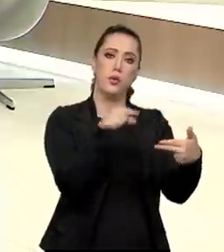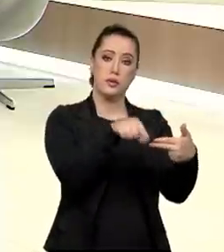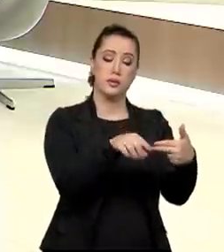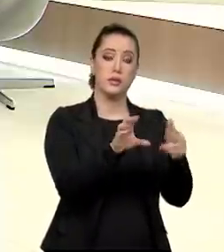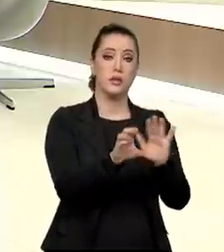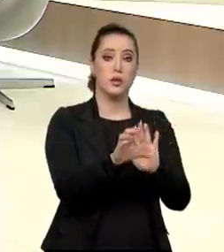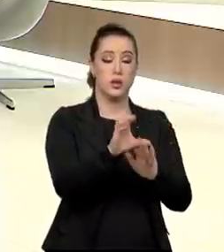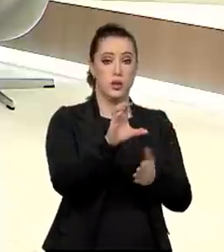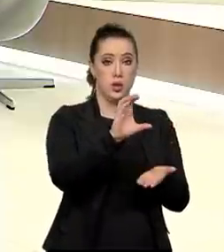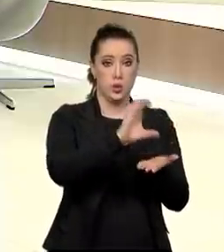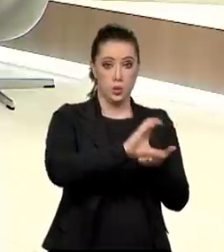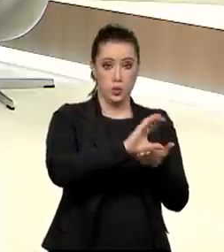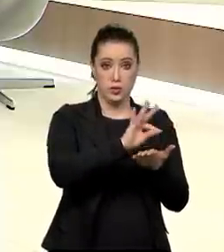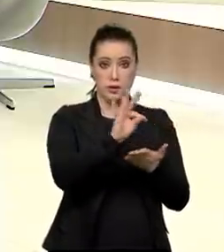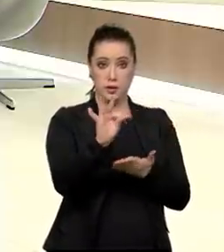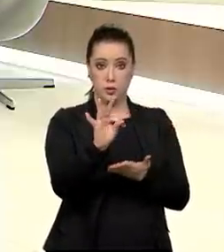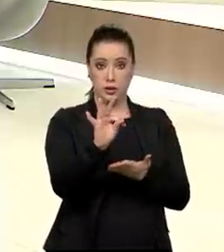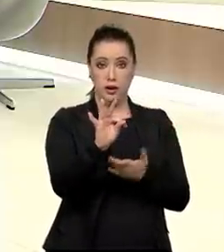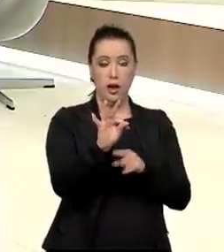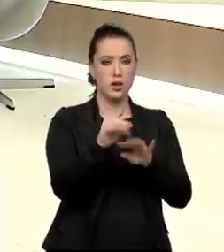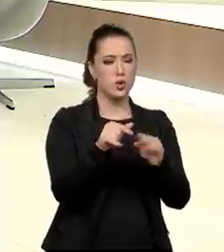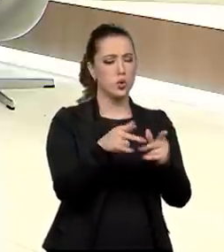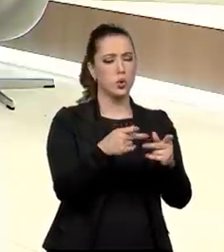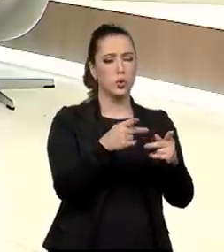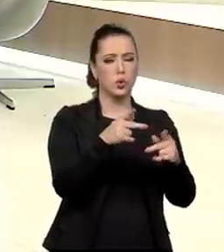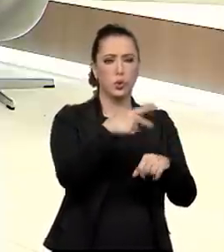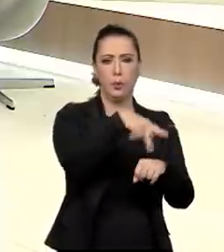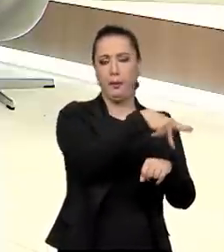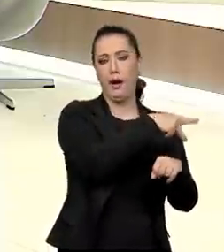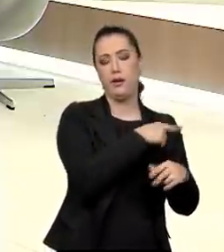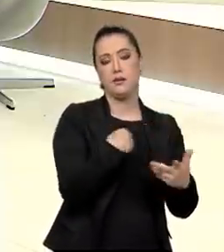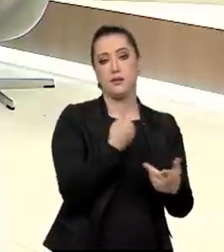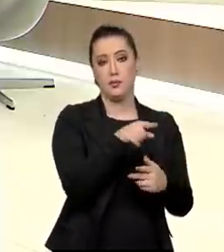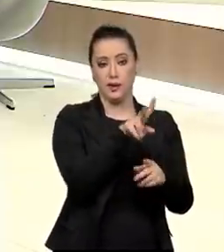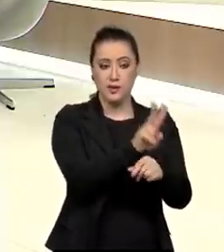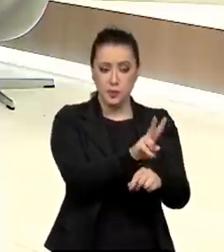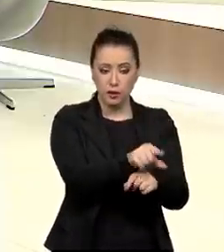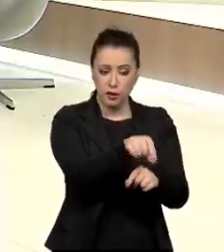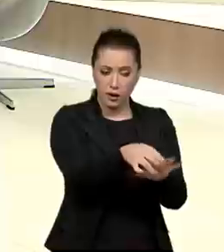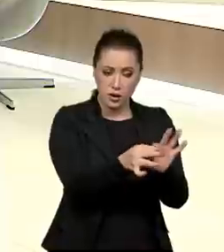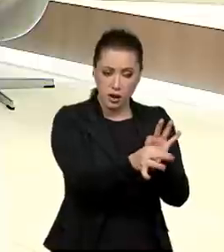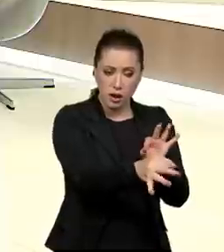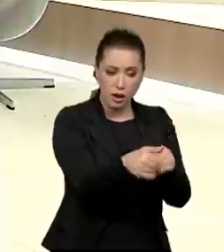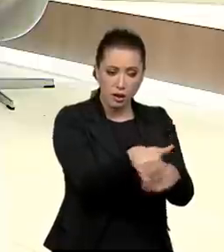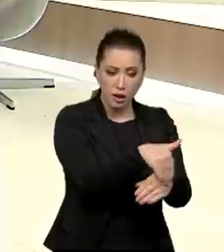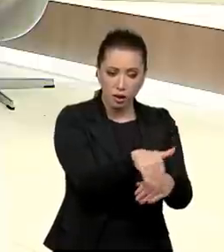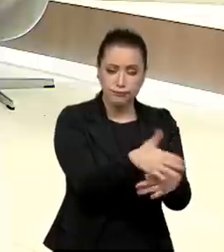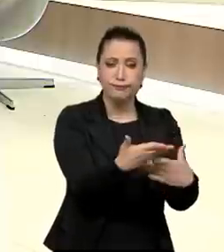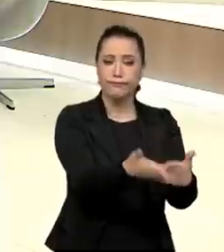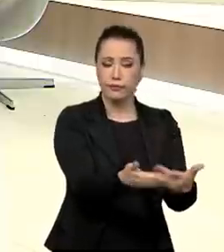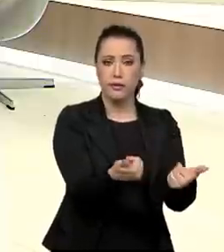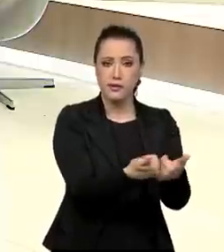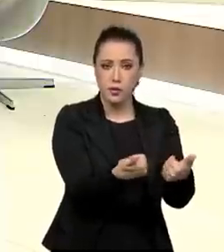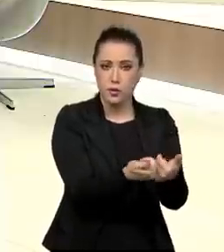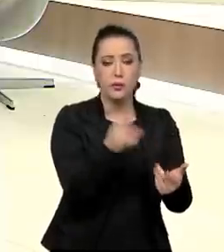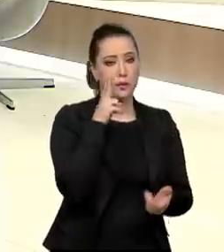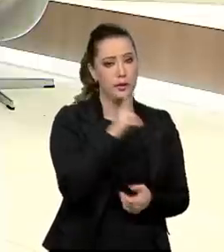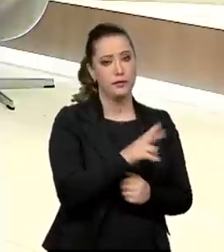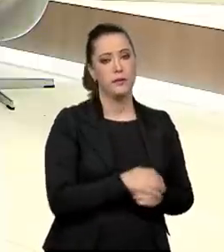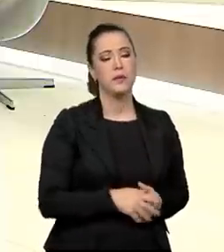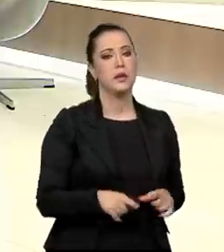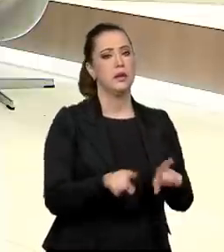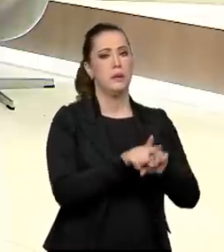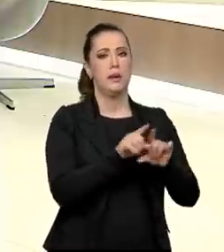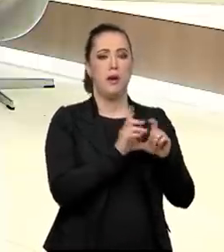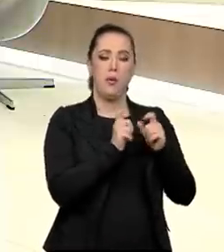guardiões da política, lá na ponta. Enfim, isso é uma série de ações, acordos de cooperação técnica com diversos órgãos, ampliação dos